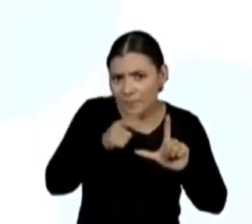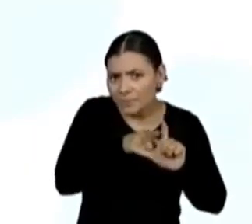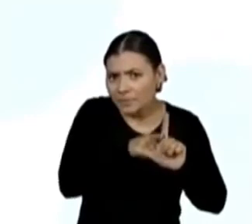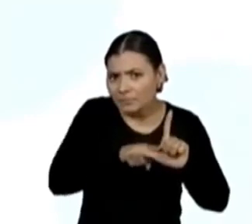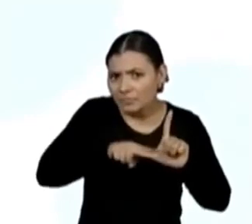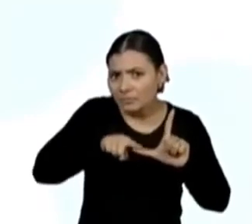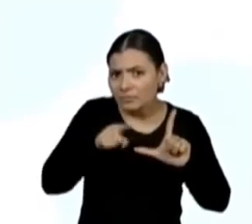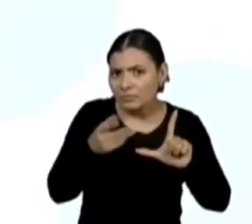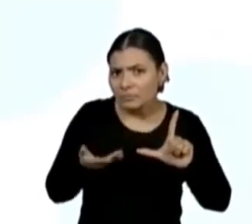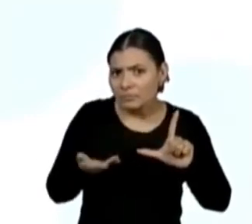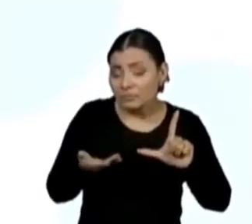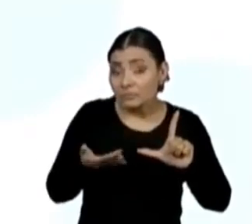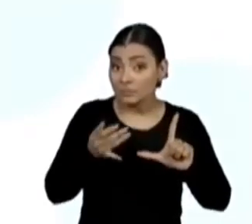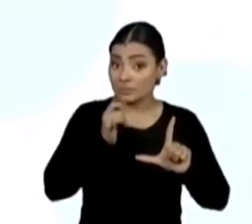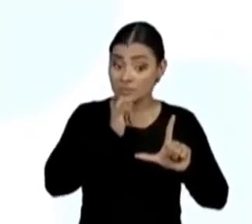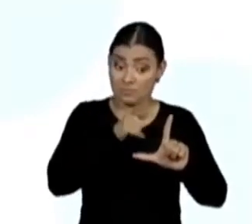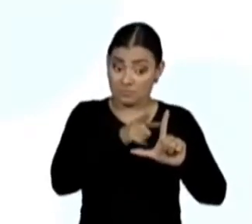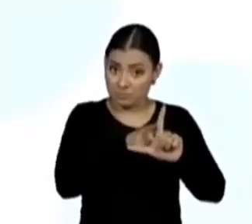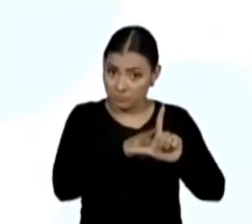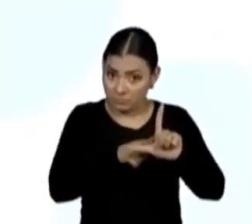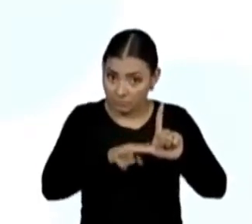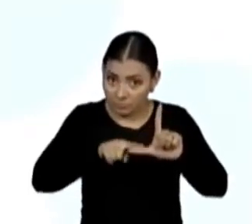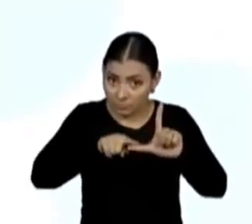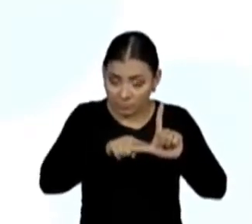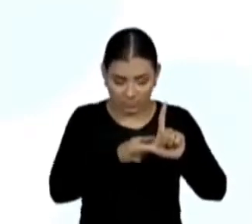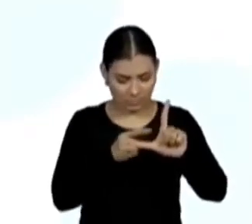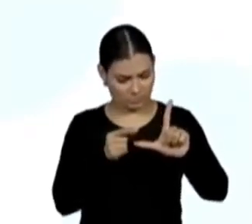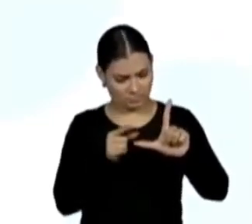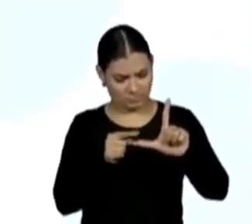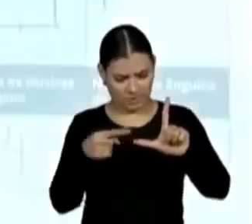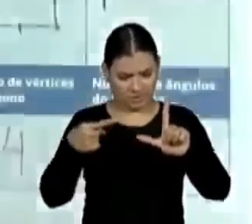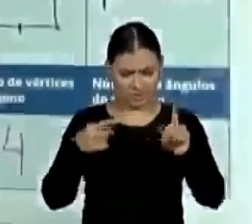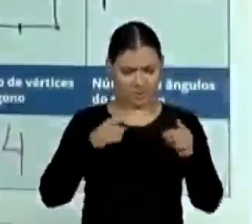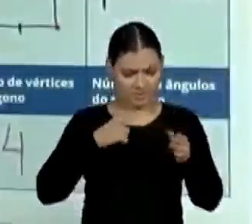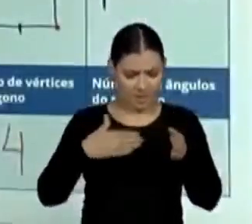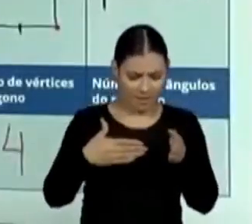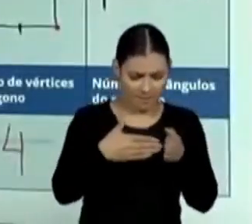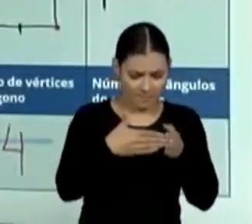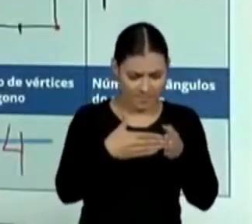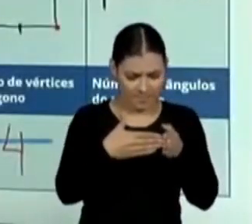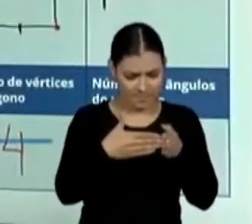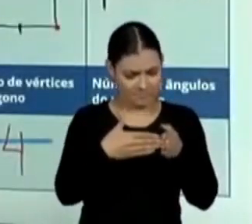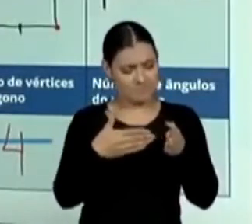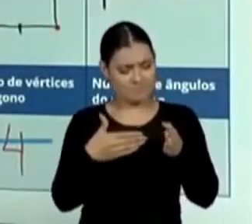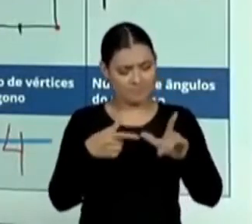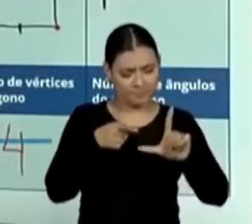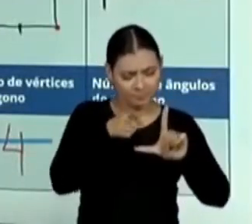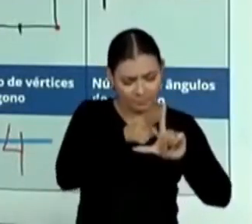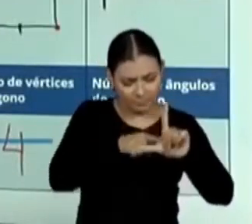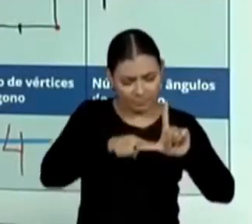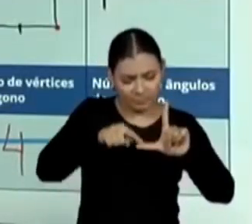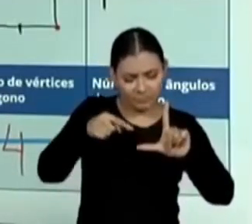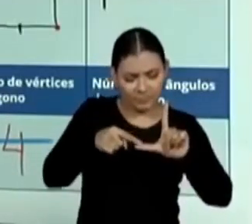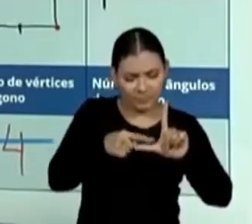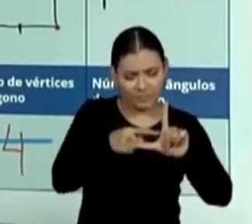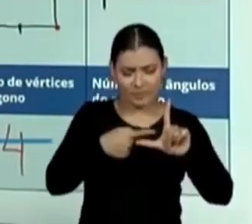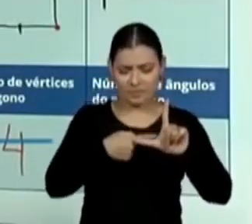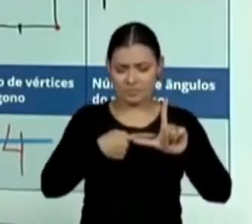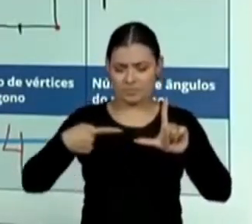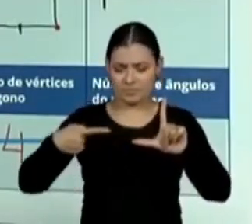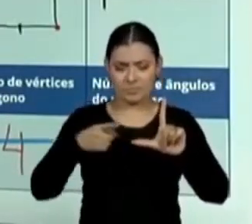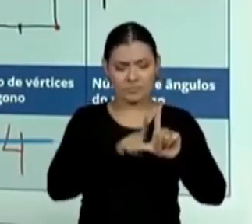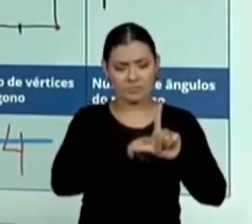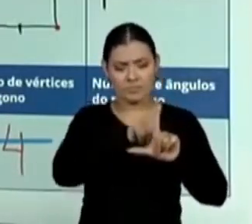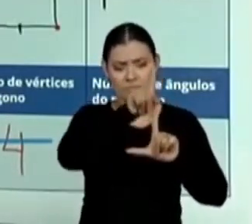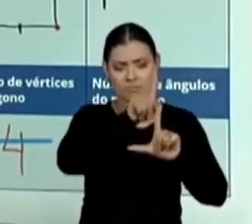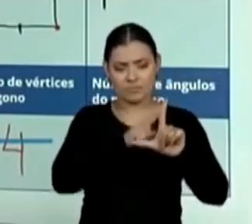Então, quando um segmento se encontra com outro segmento, quando uma linha se encontra com outra, que podemos chamar também